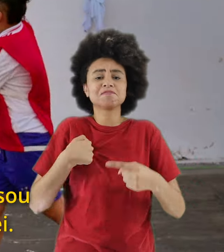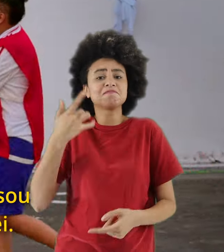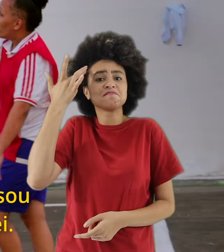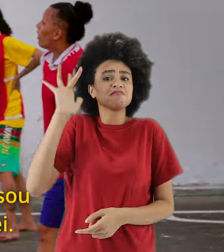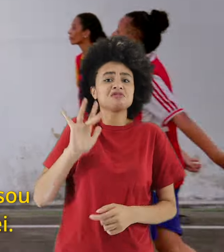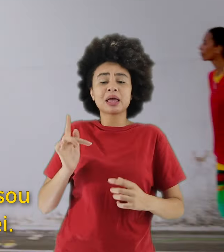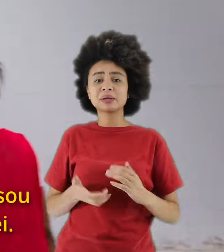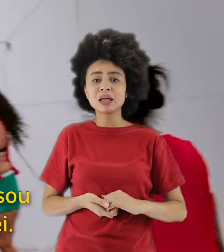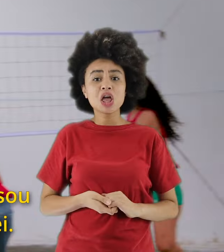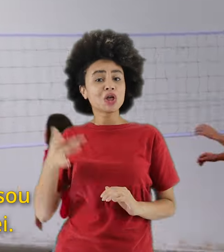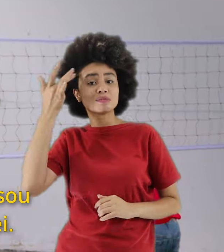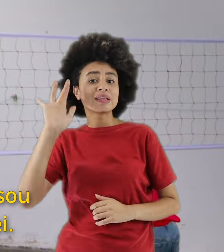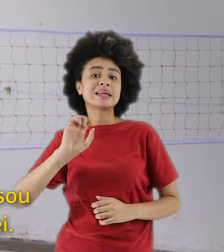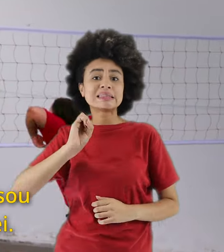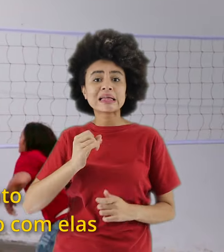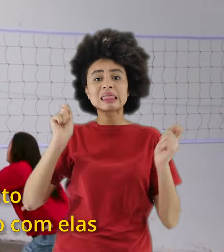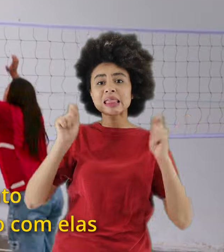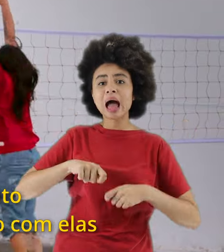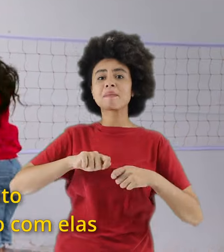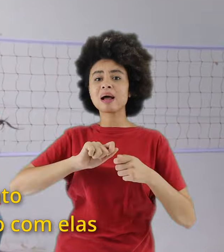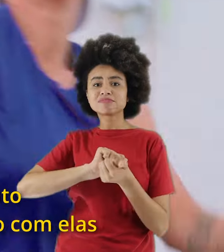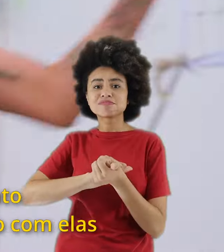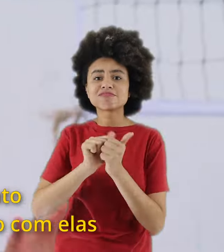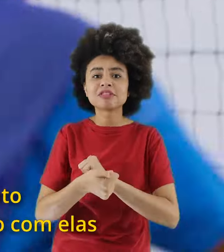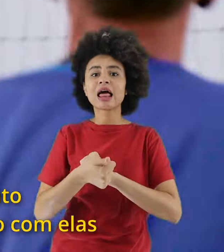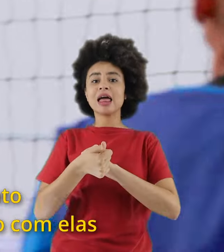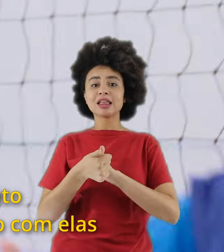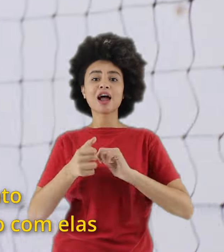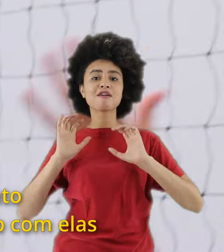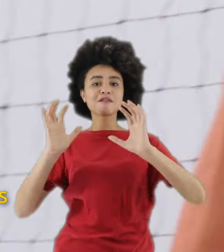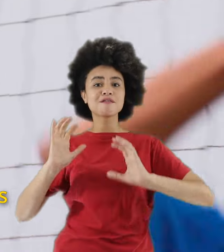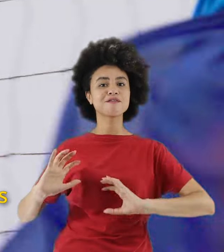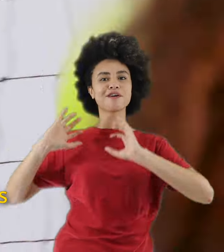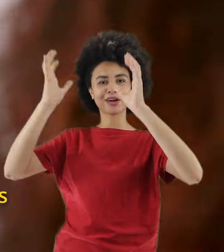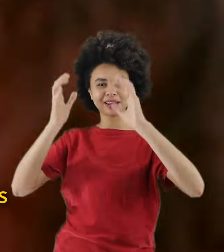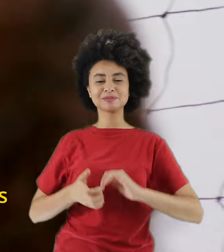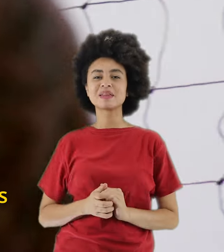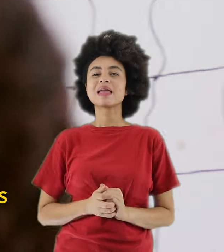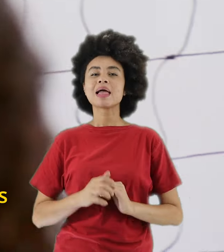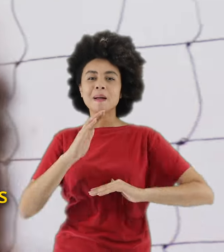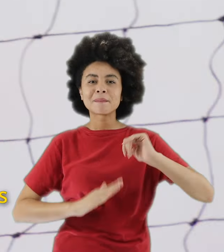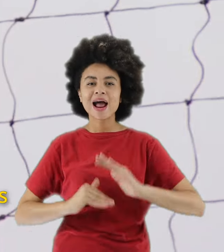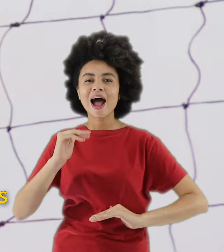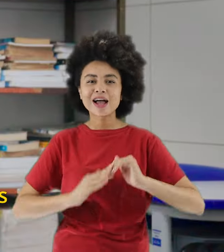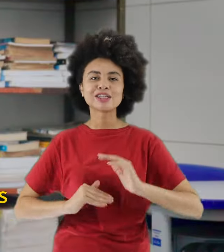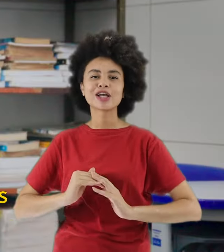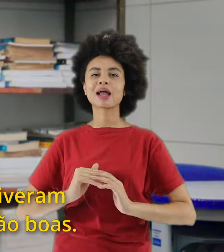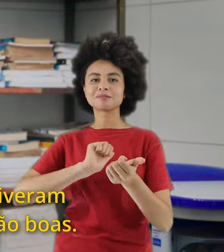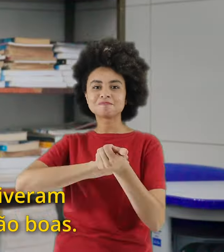se eu sou um grande atleta de vôlei. Então, ao mesmo tempo que a gente constrói em conjunto com elas, essas práticas esportivas, por exemplo, do vôlei,